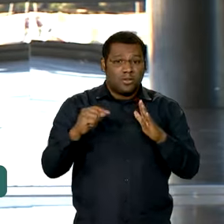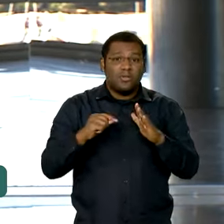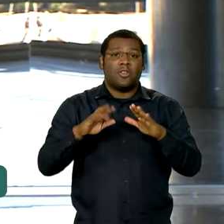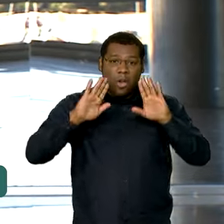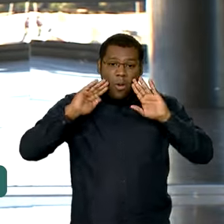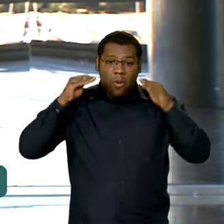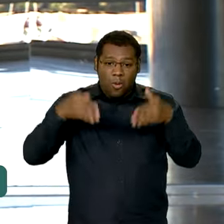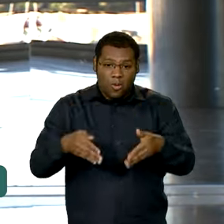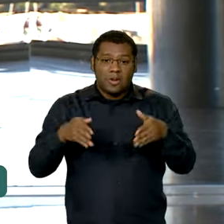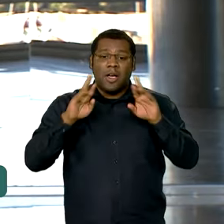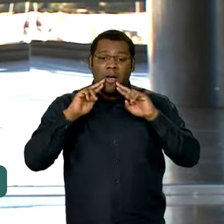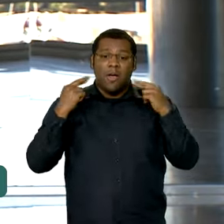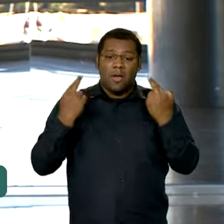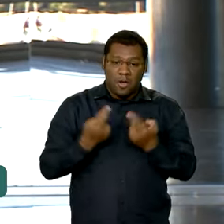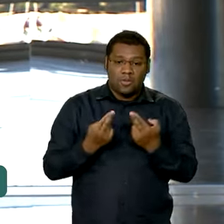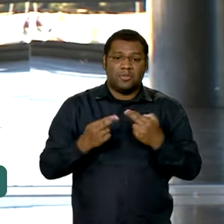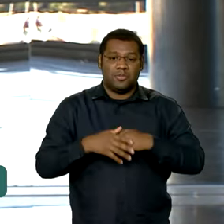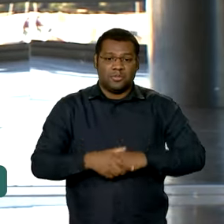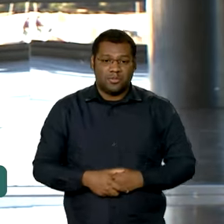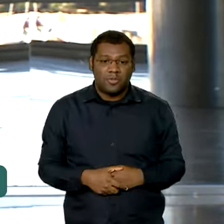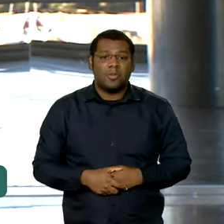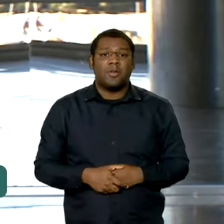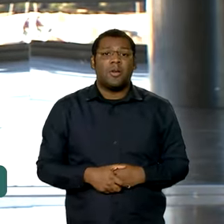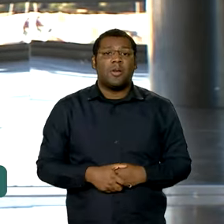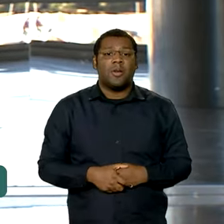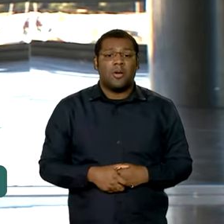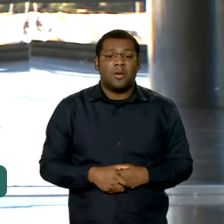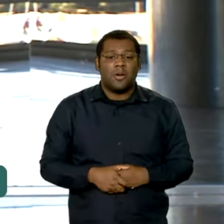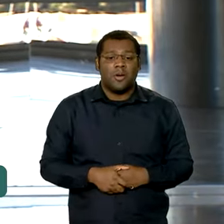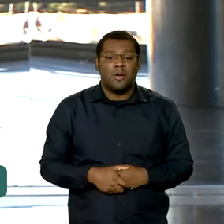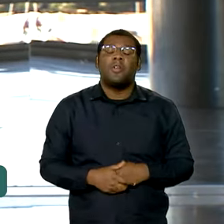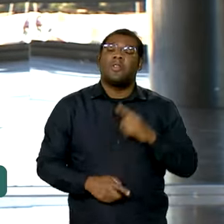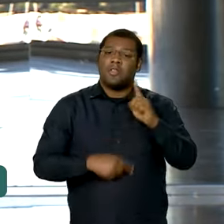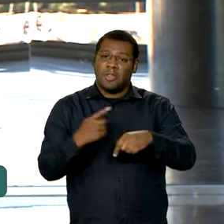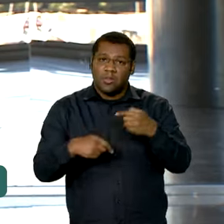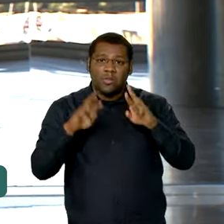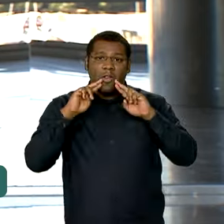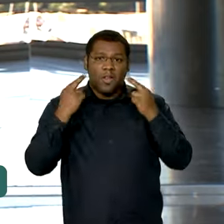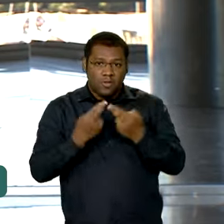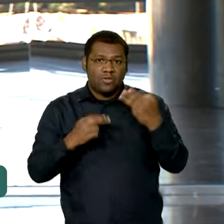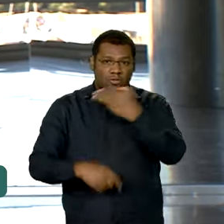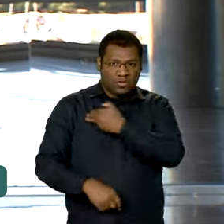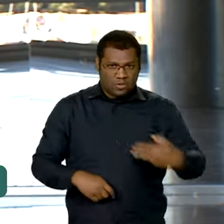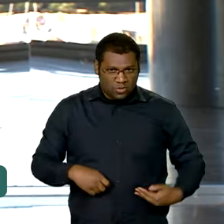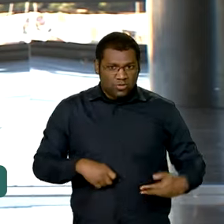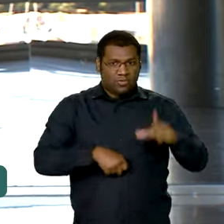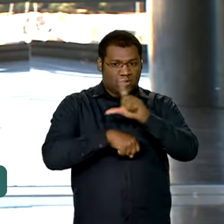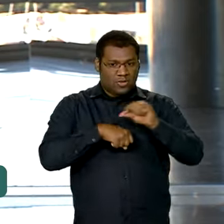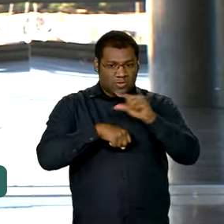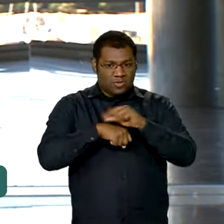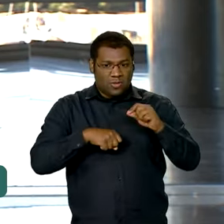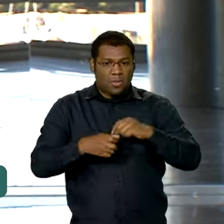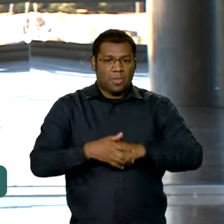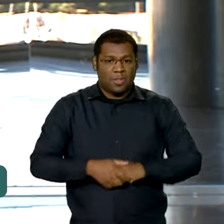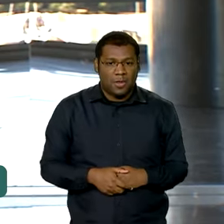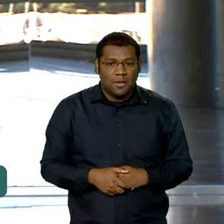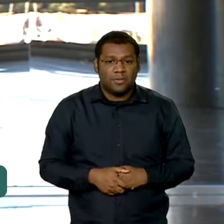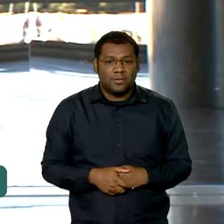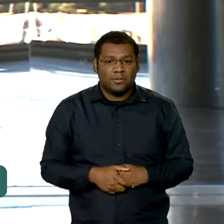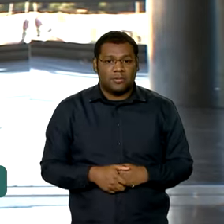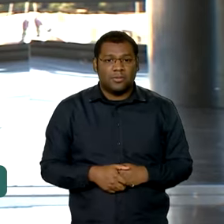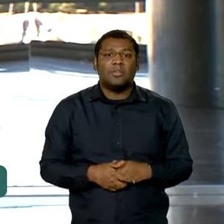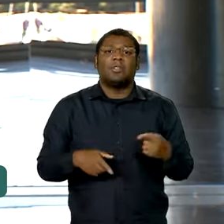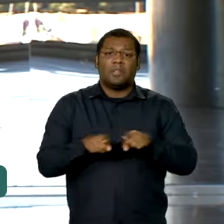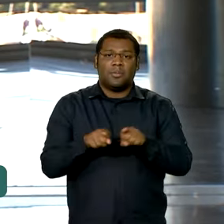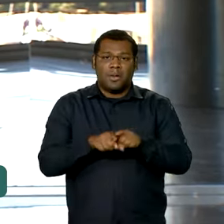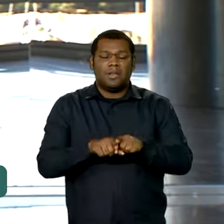despachos aqui no Palácio do Planalto, a última agenda vai ser, mais uma vez, uma reunião com o ministro da Casa Civil, Rui Costa, mas dessa vez também com o ministro de